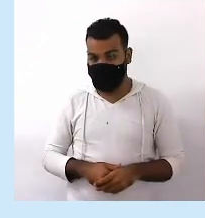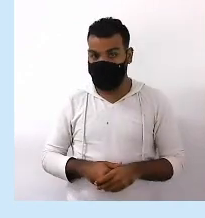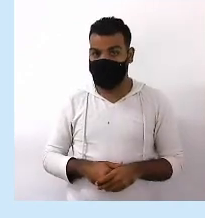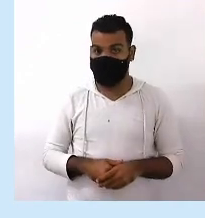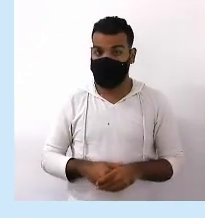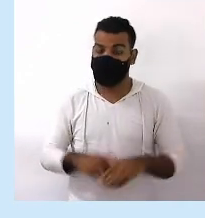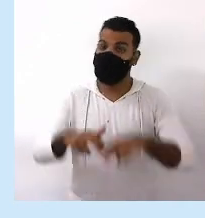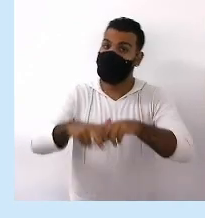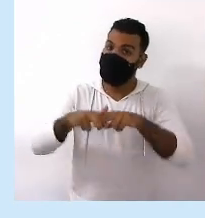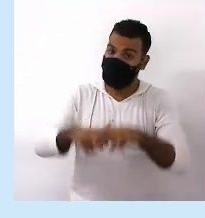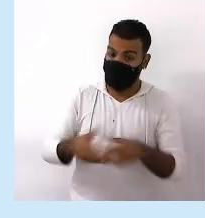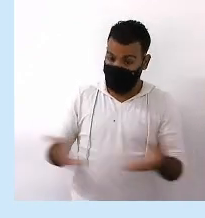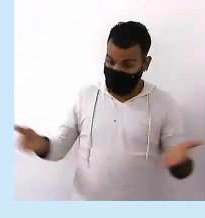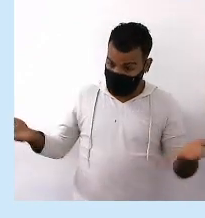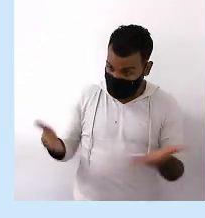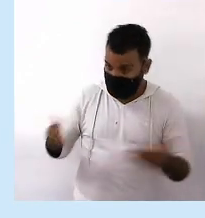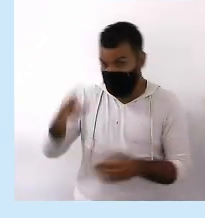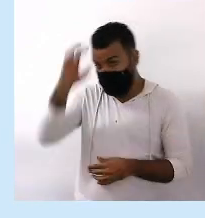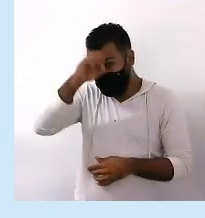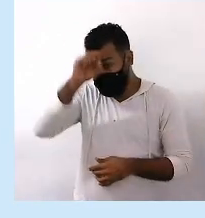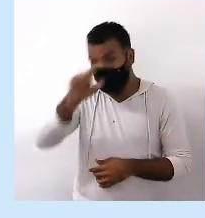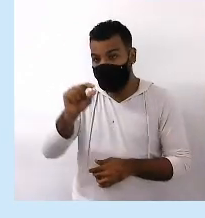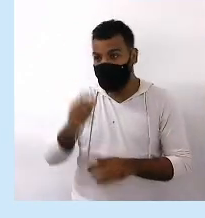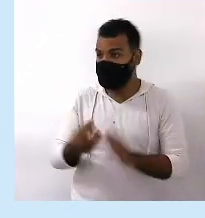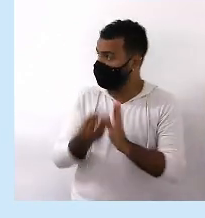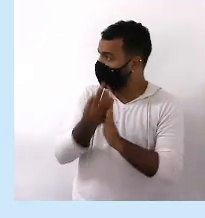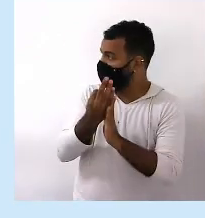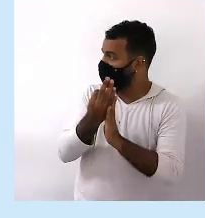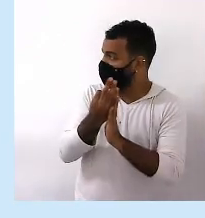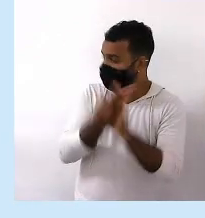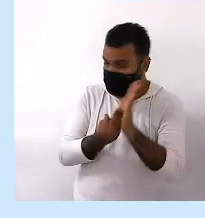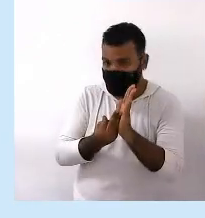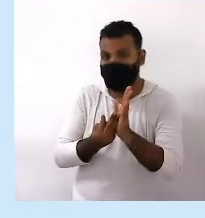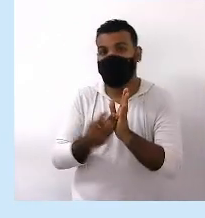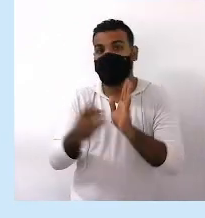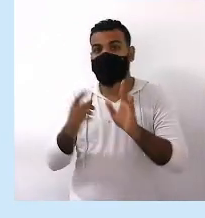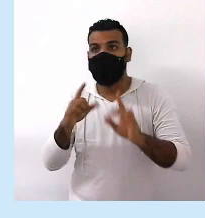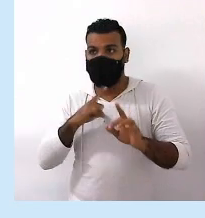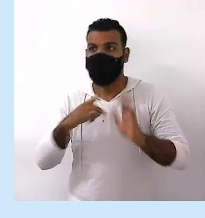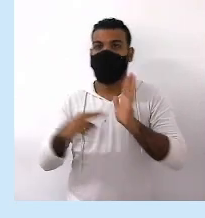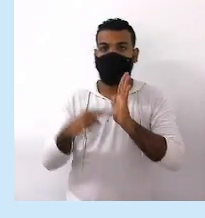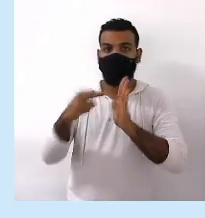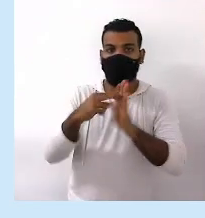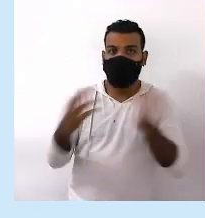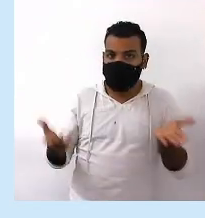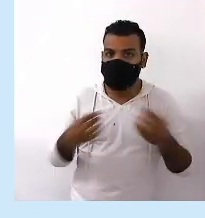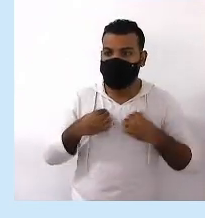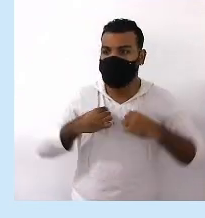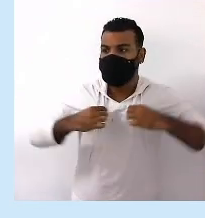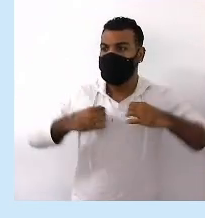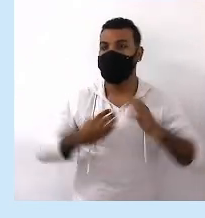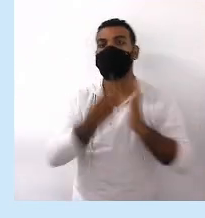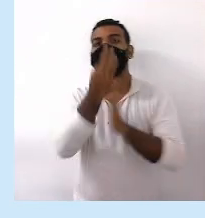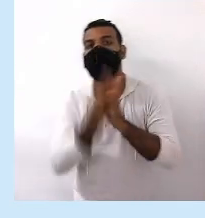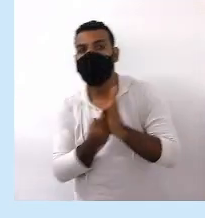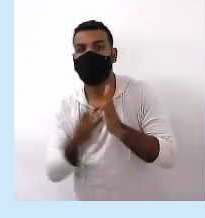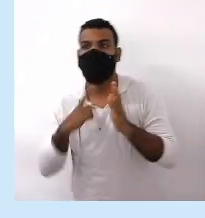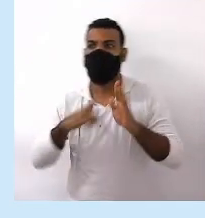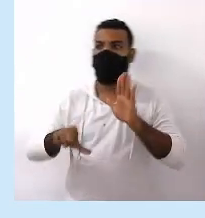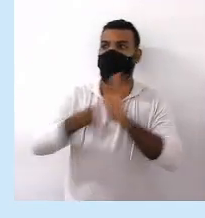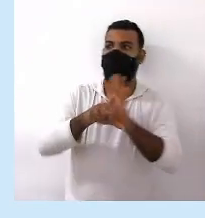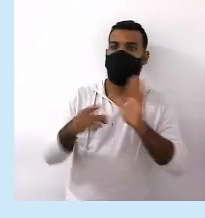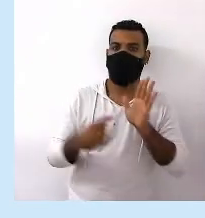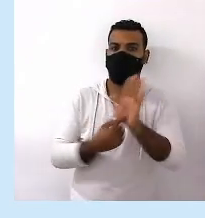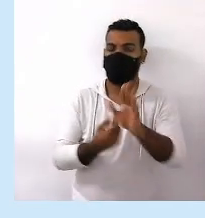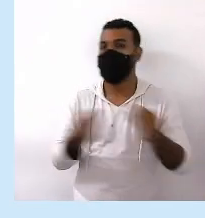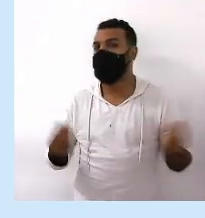isso, hoje vamos aprender que tipo de texto apresentam normas Que tipo de texto apresentam leis